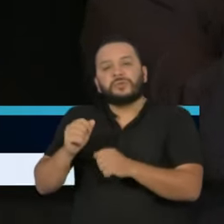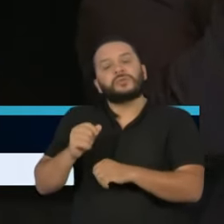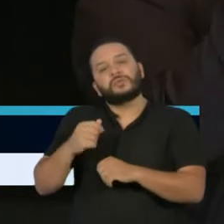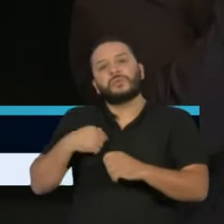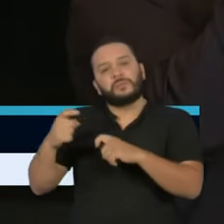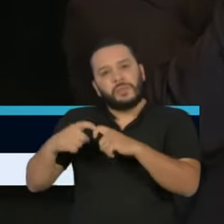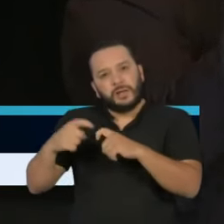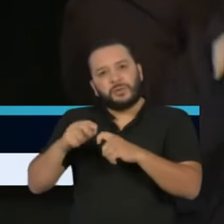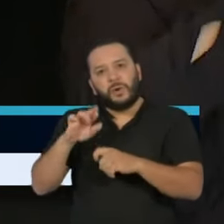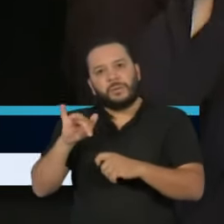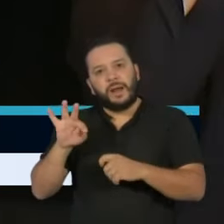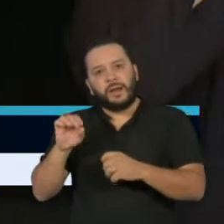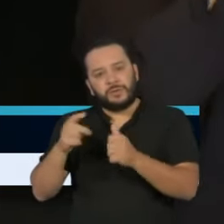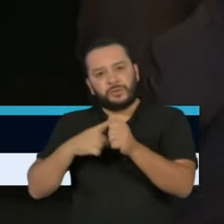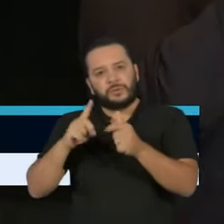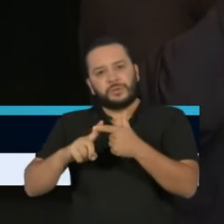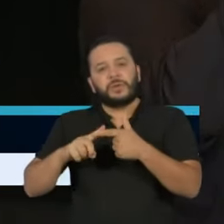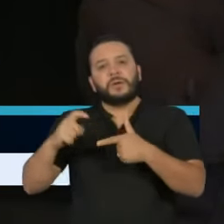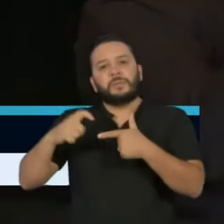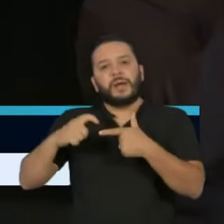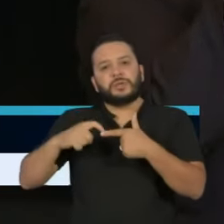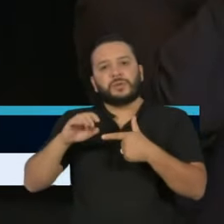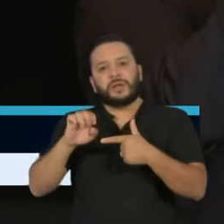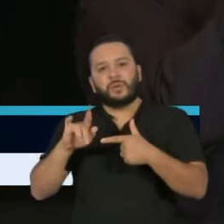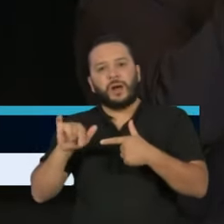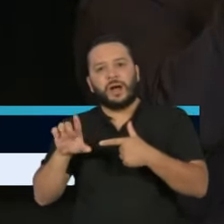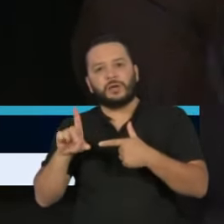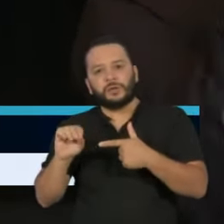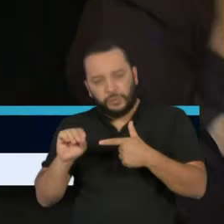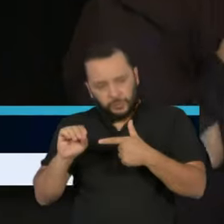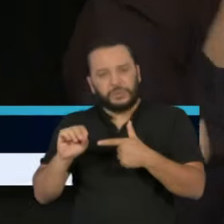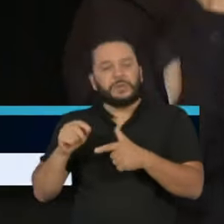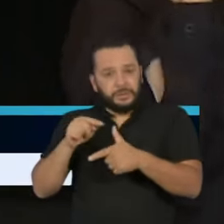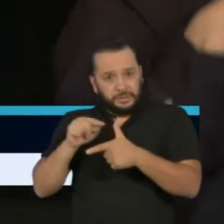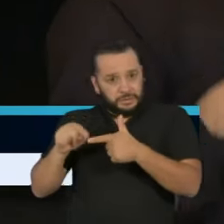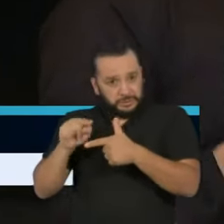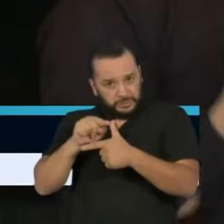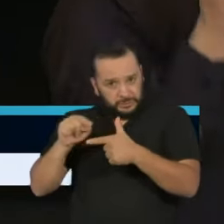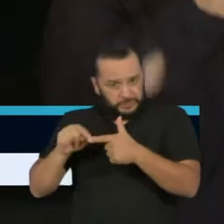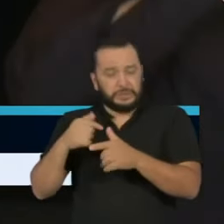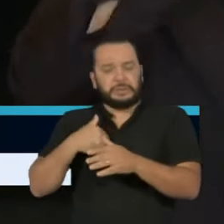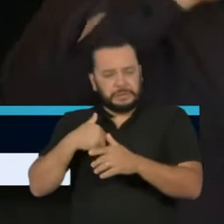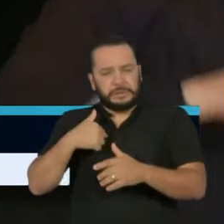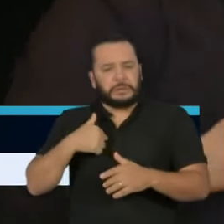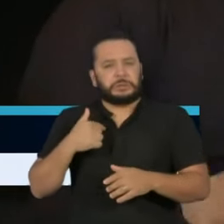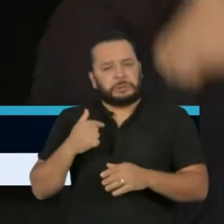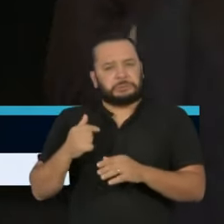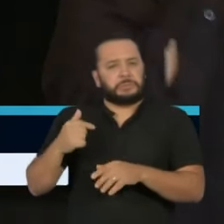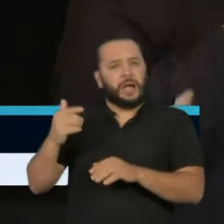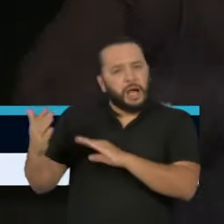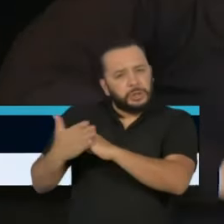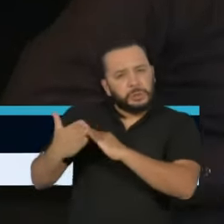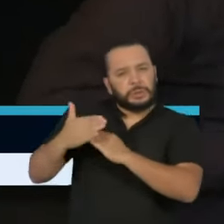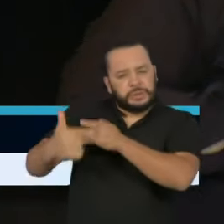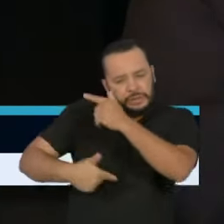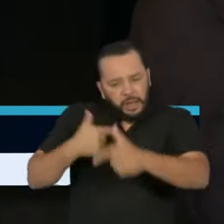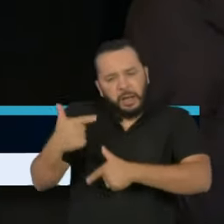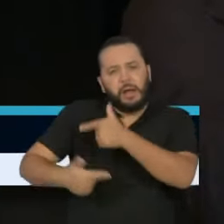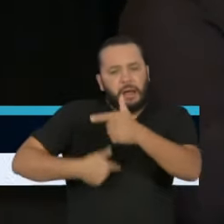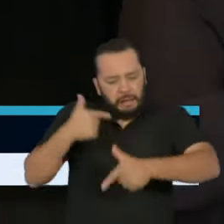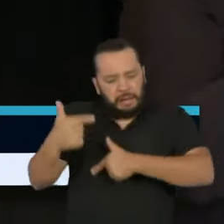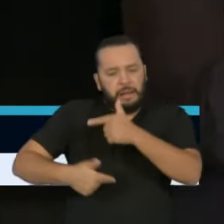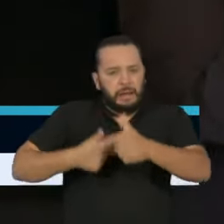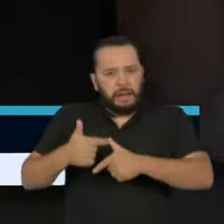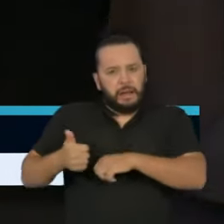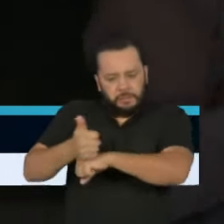Eduardo Medeiros, da disciplina de infectologia, esse escalonamento, apesar do trabalho ser intenso e extenuante